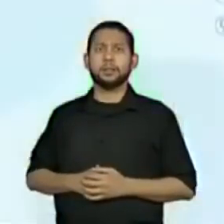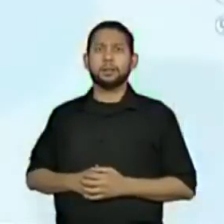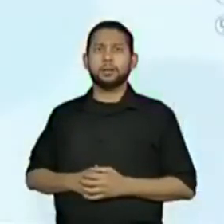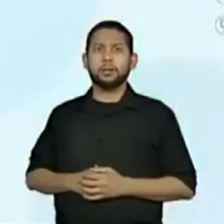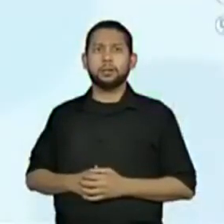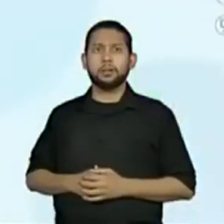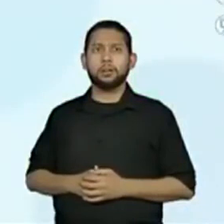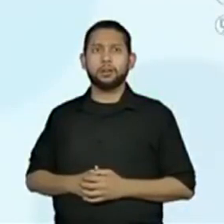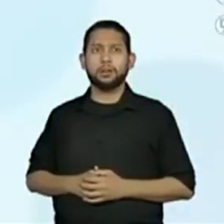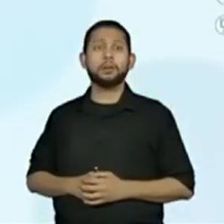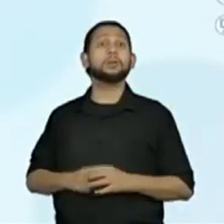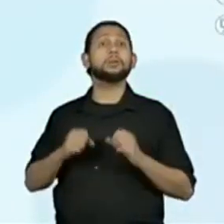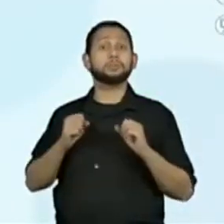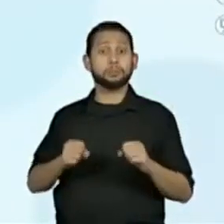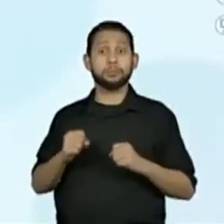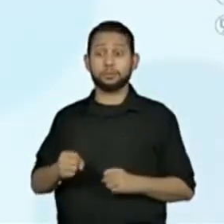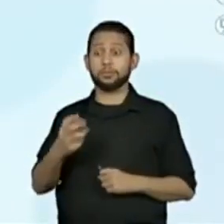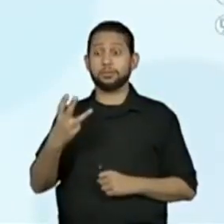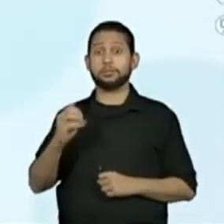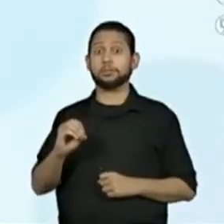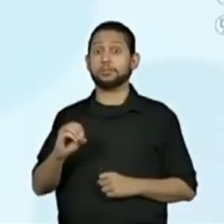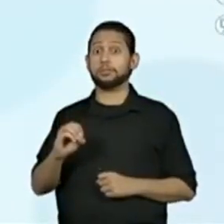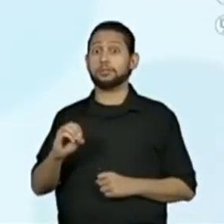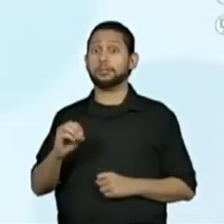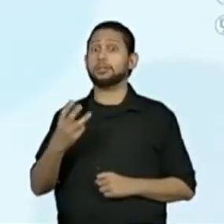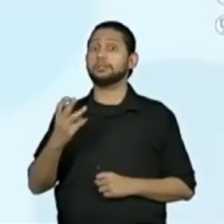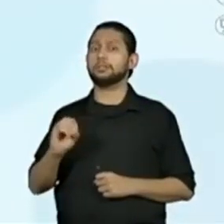$,30.